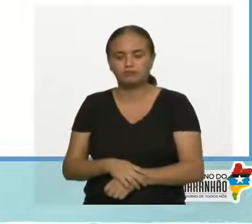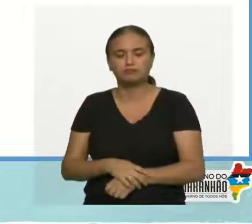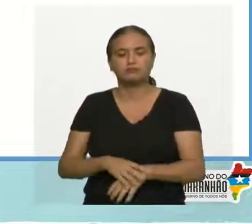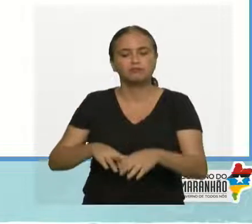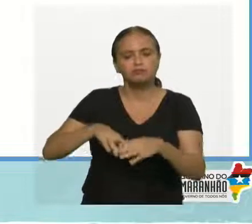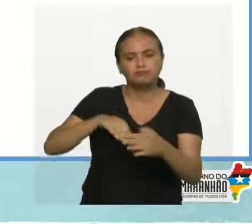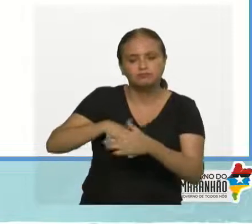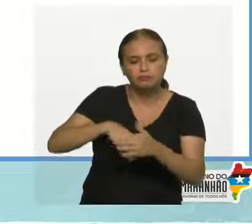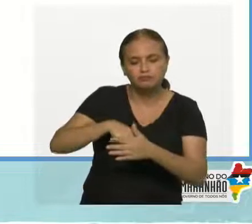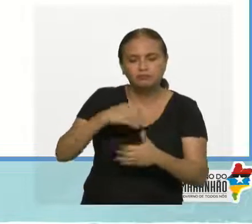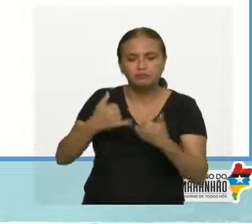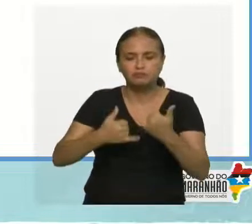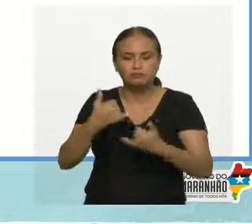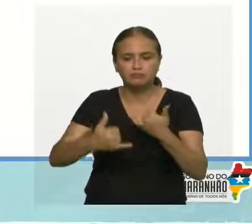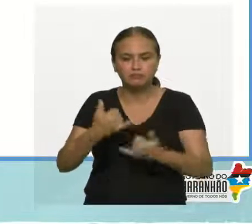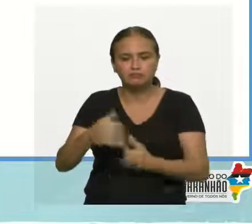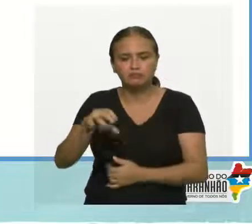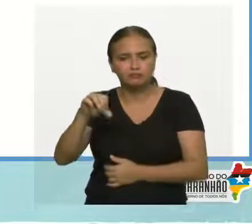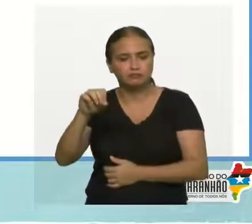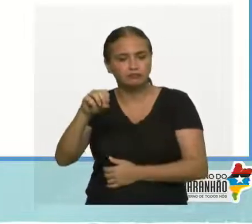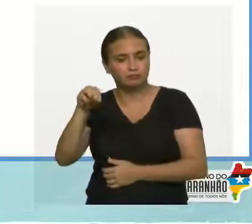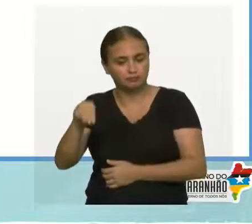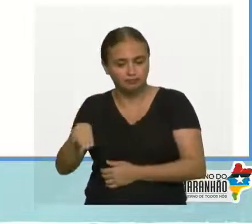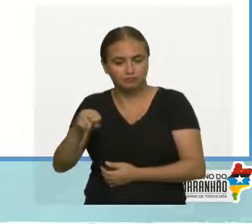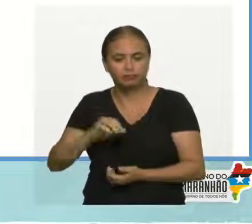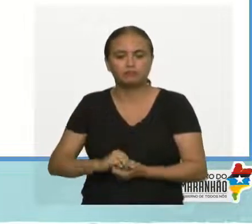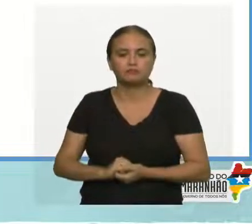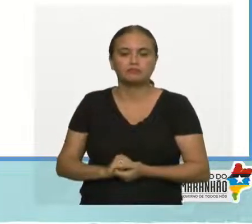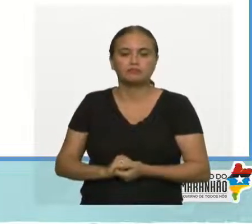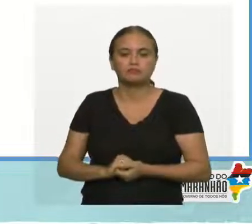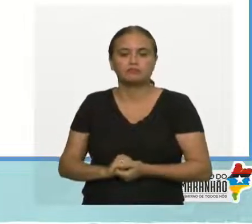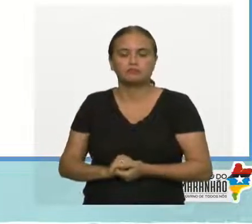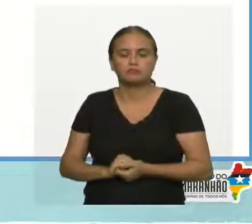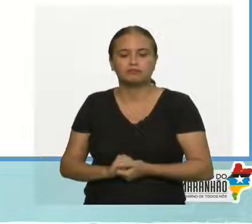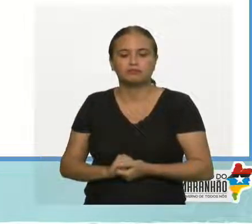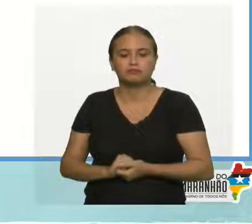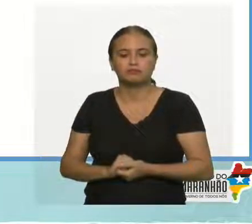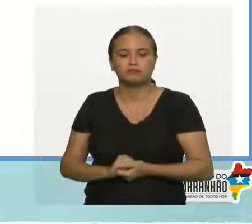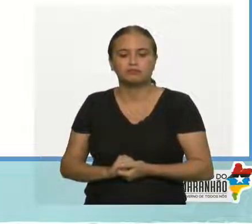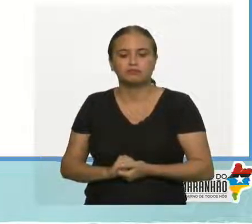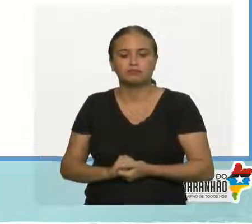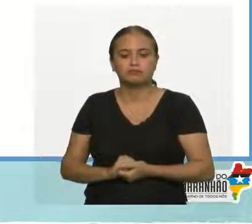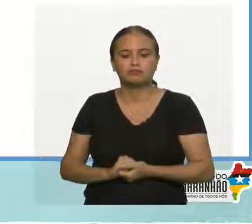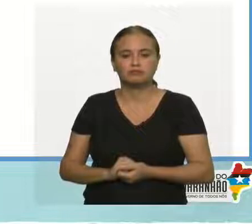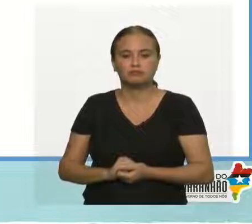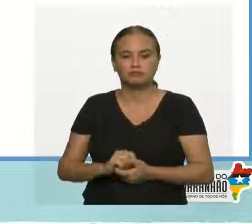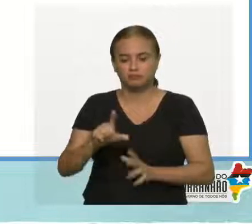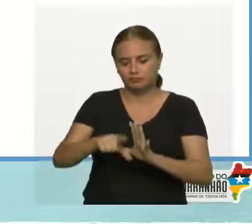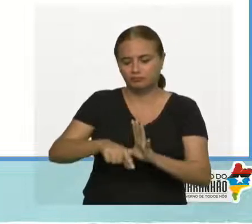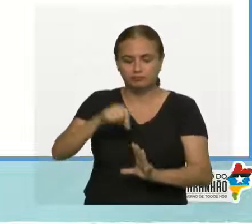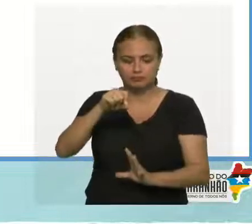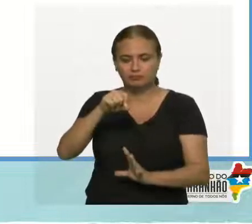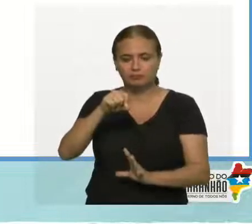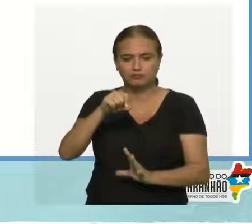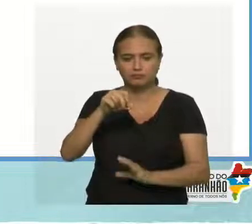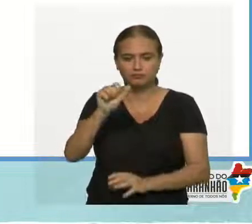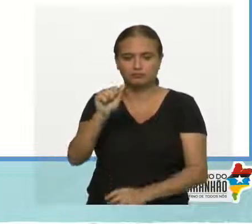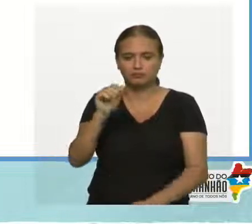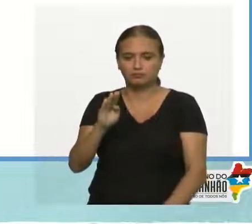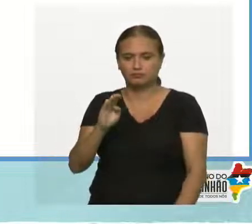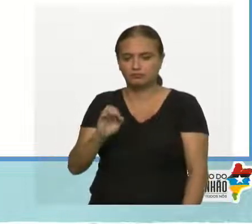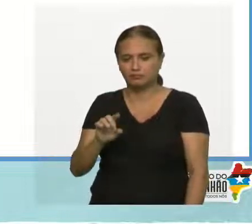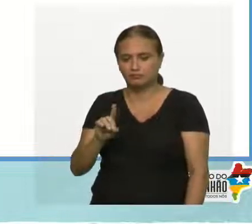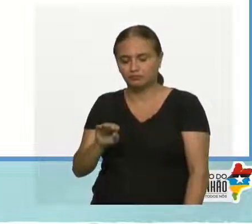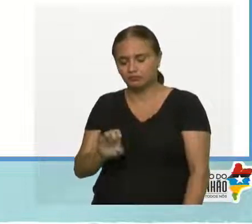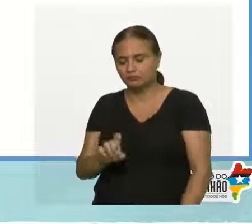de futebol tem um tempo de duração de 90 minutos, assinale a alternativa que apresenta a sequência correta. Qual é a alternativa que vai